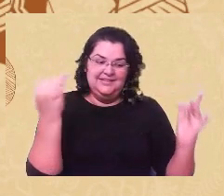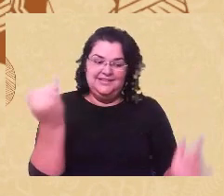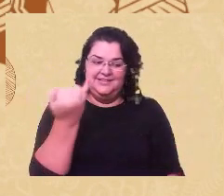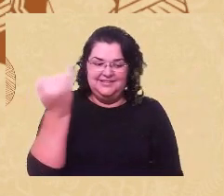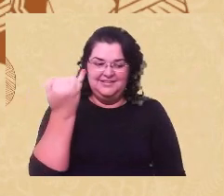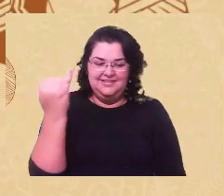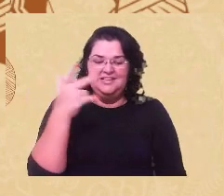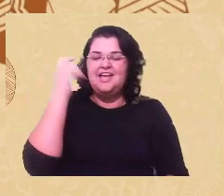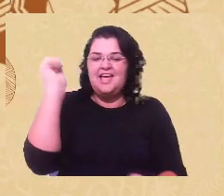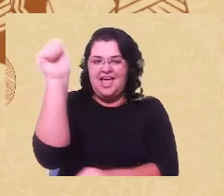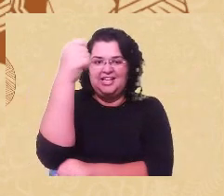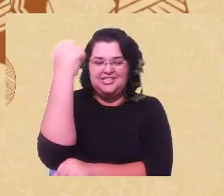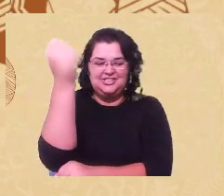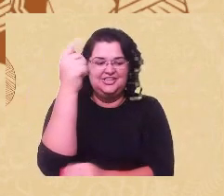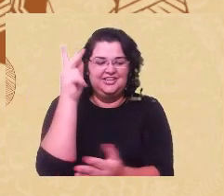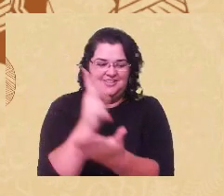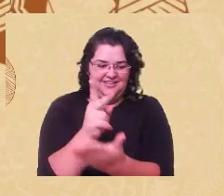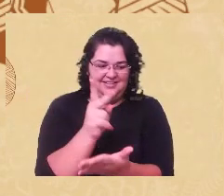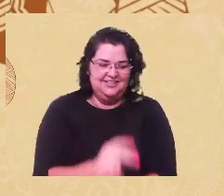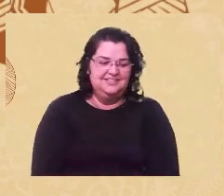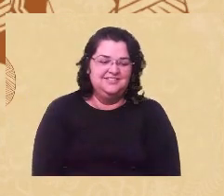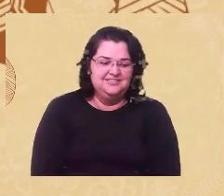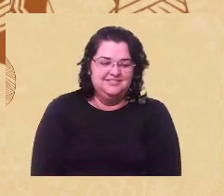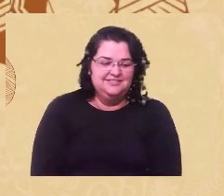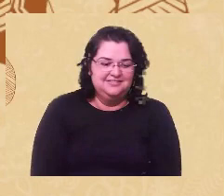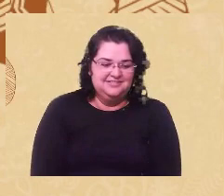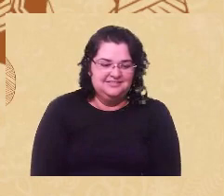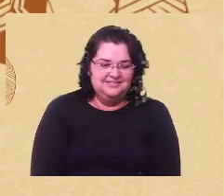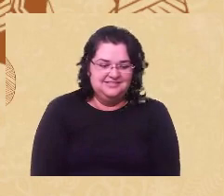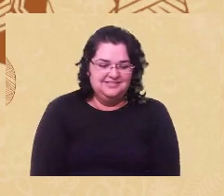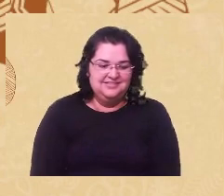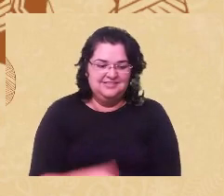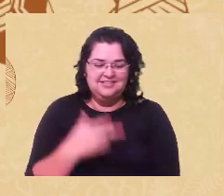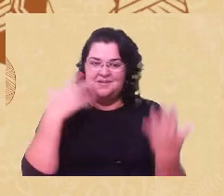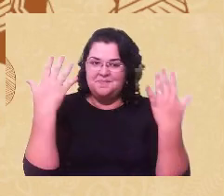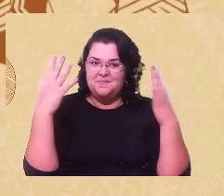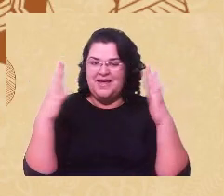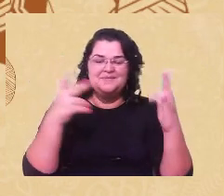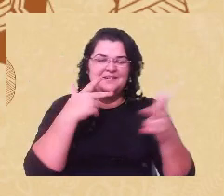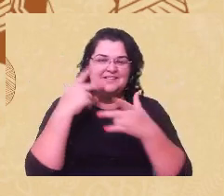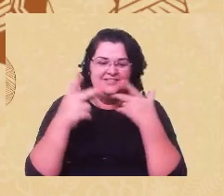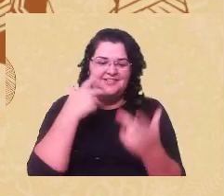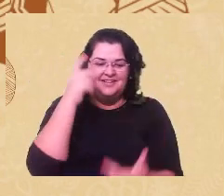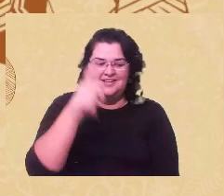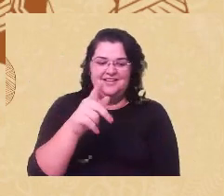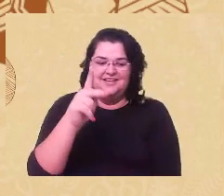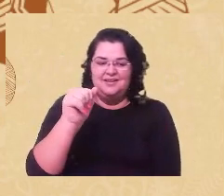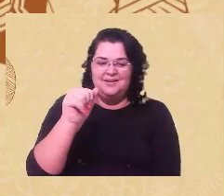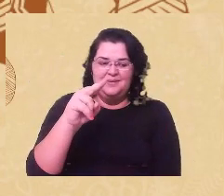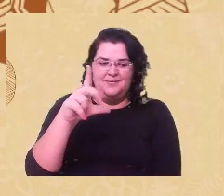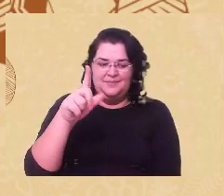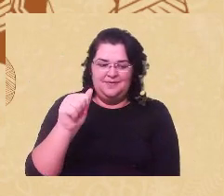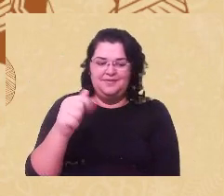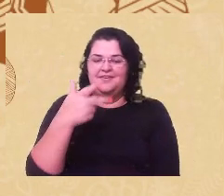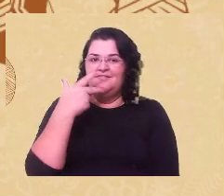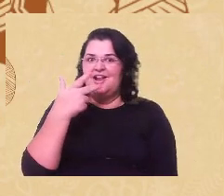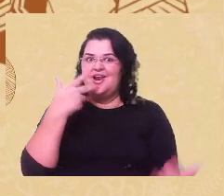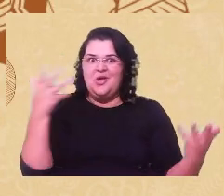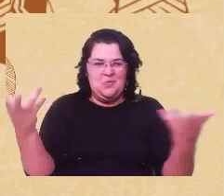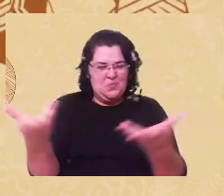seu ori. Emiliano, parabéns pela sua fala, mas a Paula... Meu Deus! Uau!